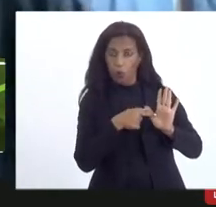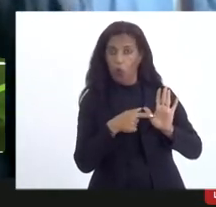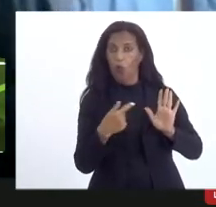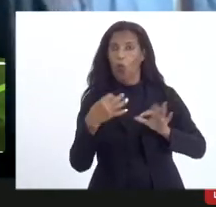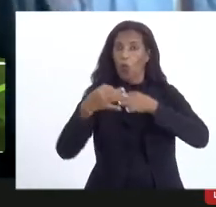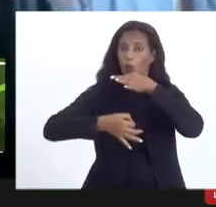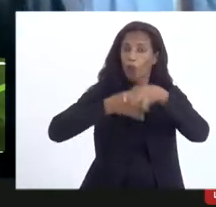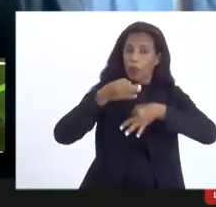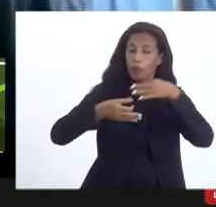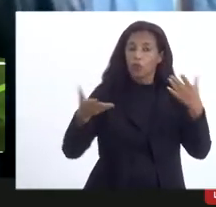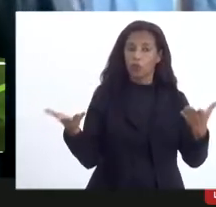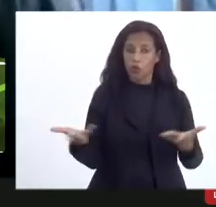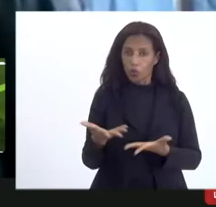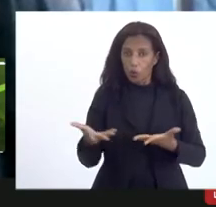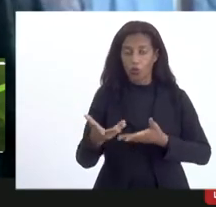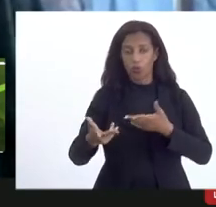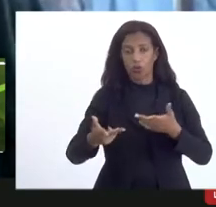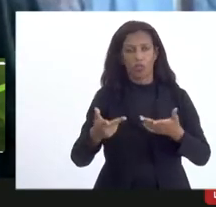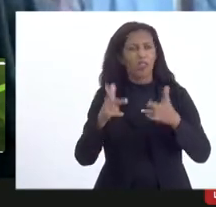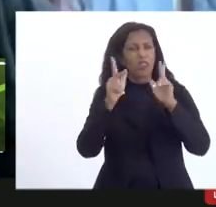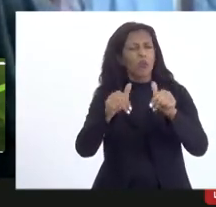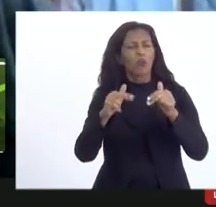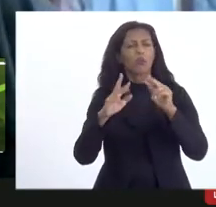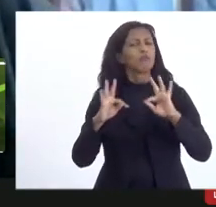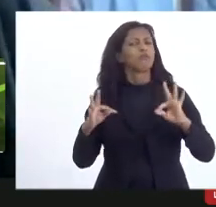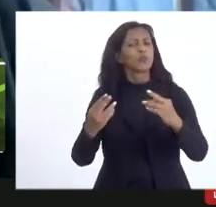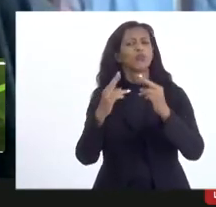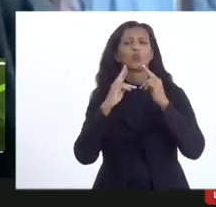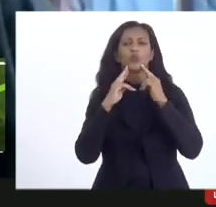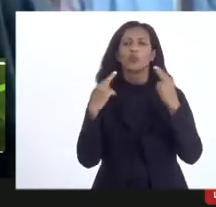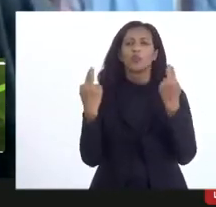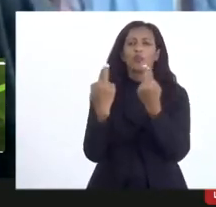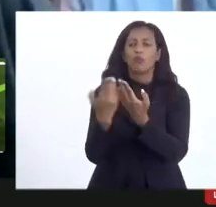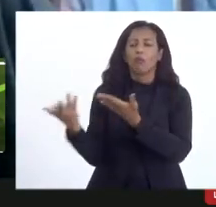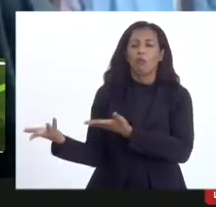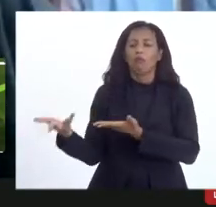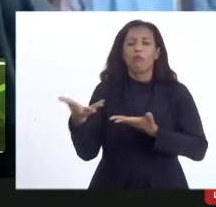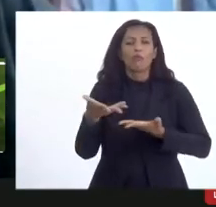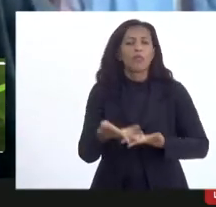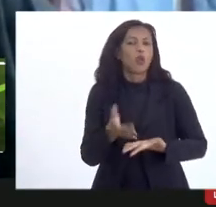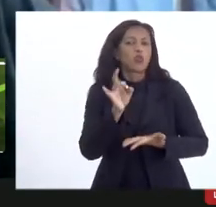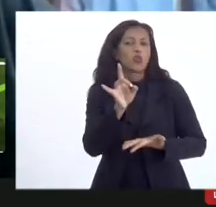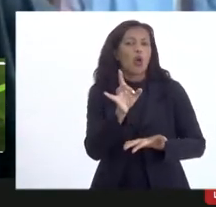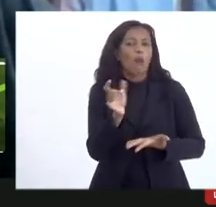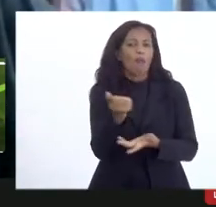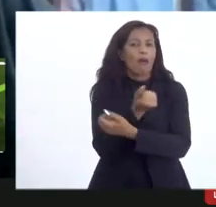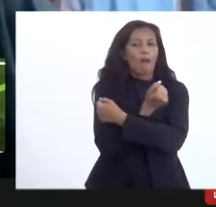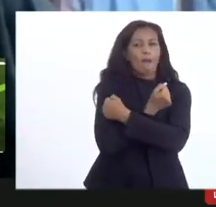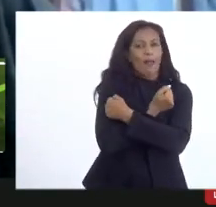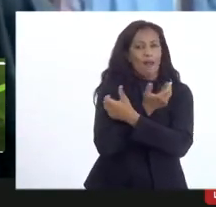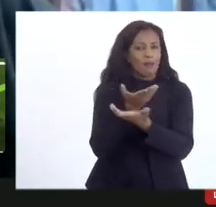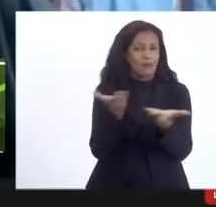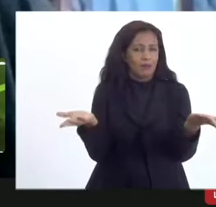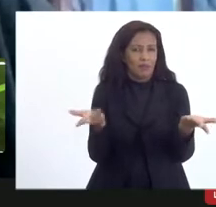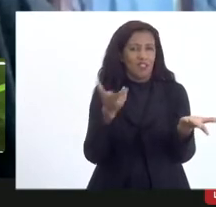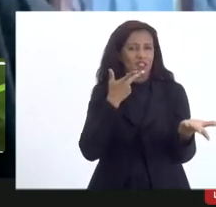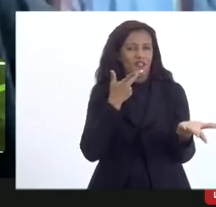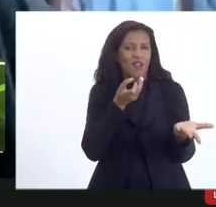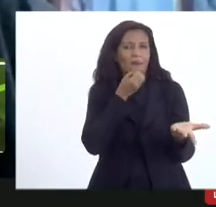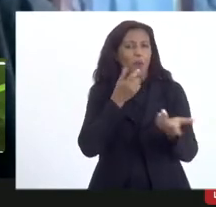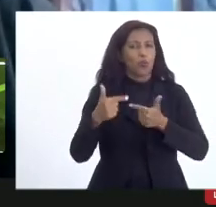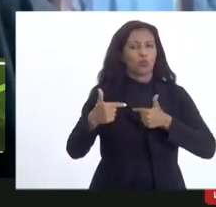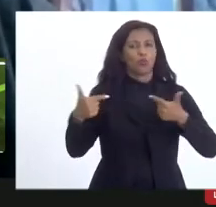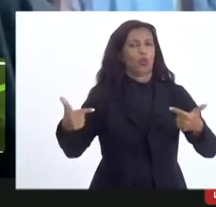que hoje foram dadas, como a gente faz em toda audiência, a gente não está trazendo aqui apenas para dar um abraço em todos e desejar boa